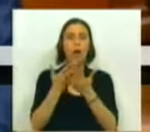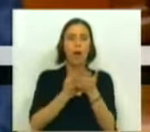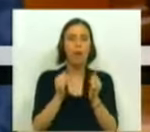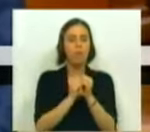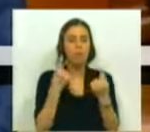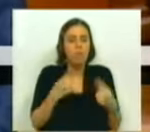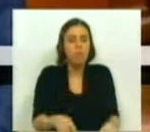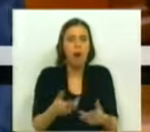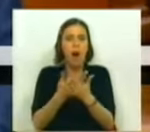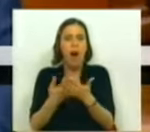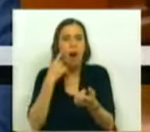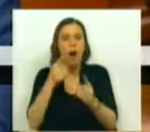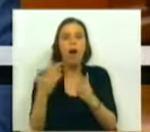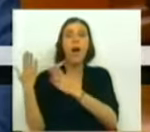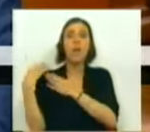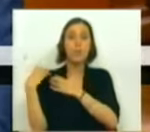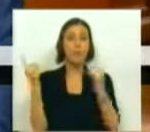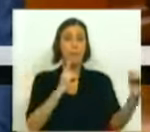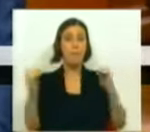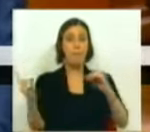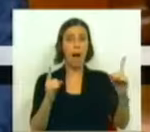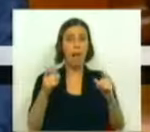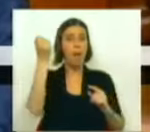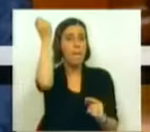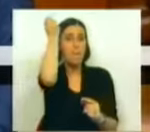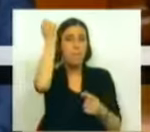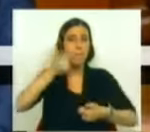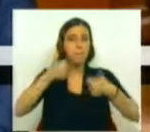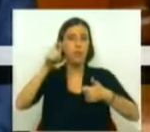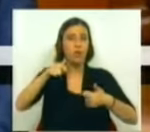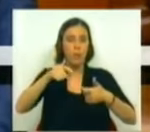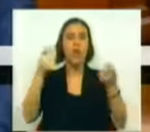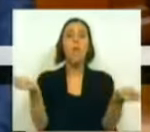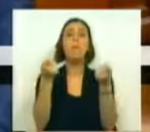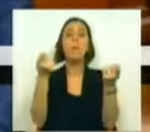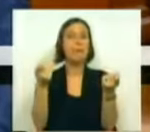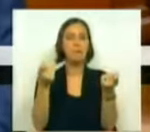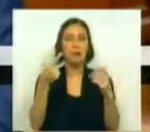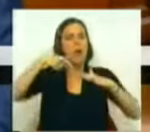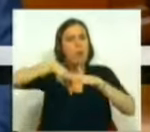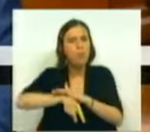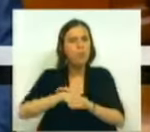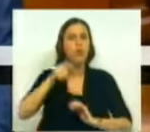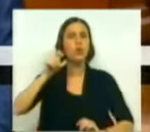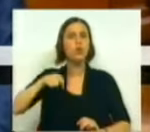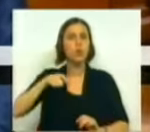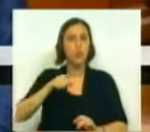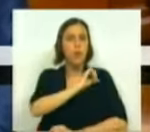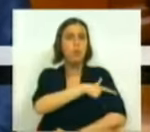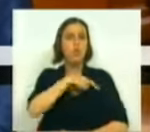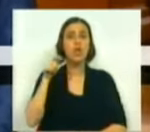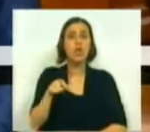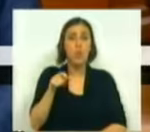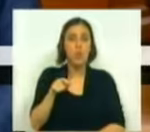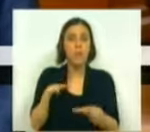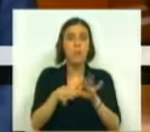expedientes meramente dilatórios e responsabilizar as partes e os magistrados, promovendo, nomeadamente, o aprofundamento dos poderes